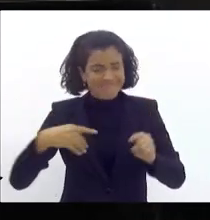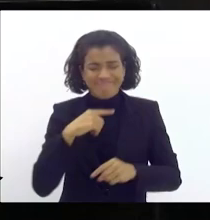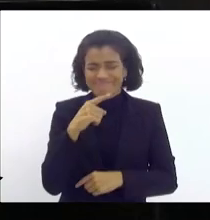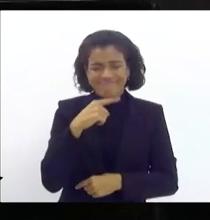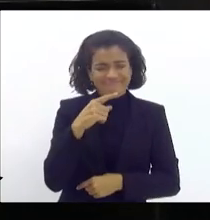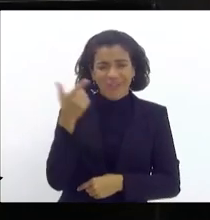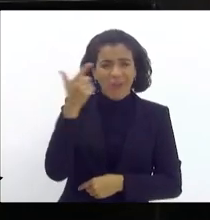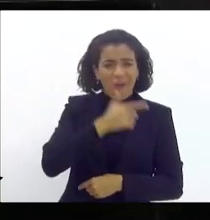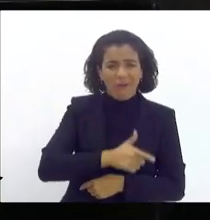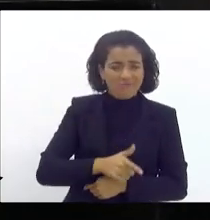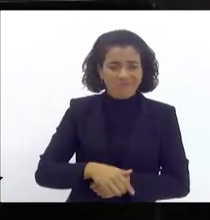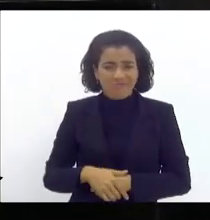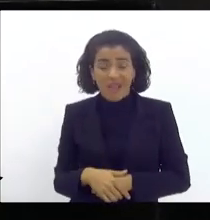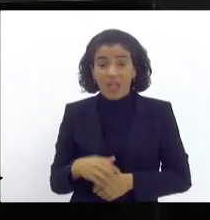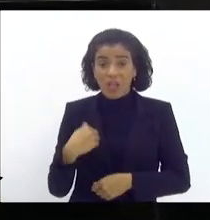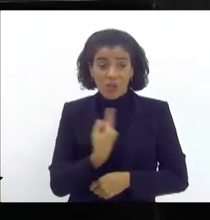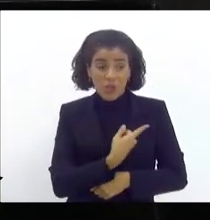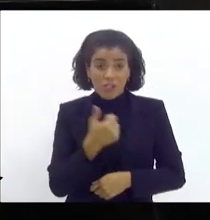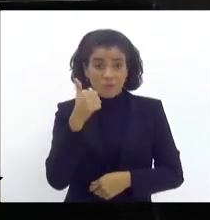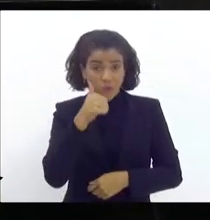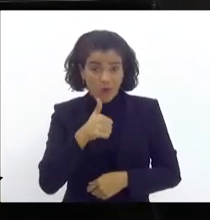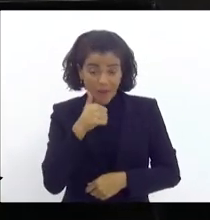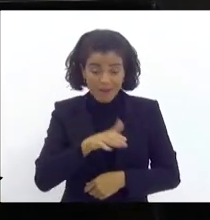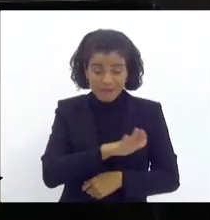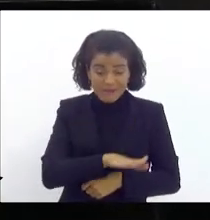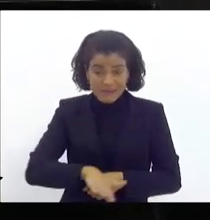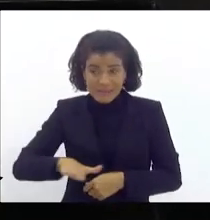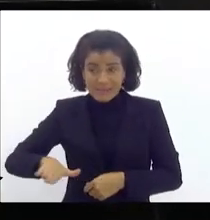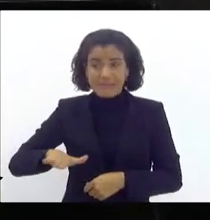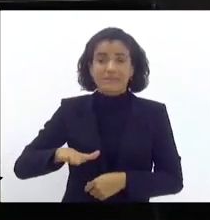porque não vão poder lacrar. E nós, mulheres, crianças,